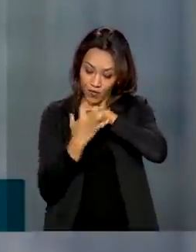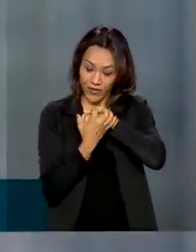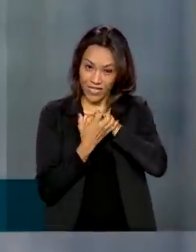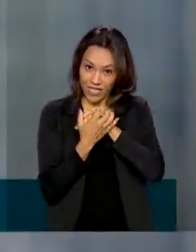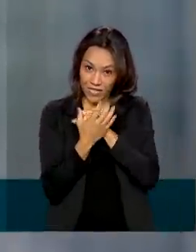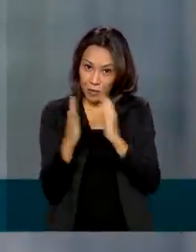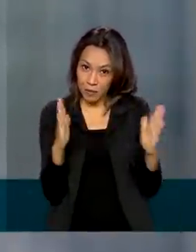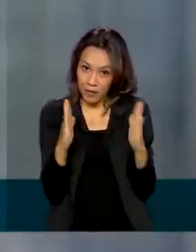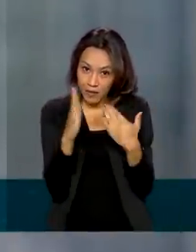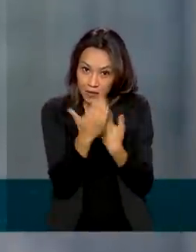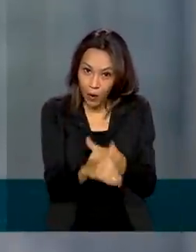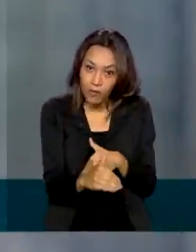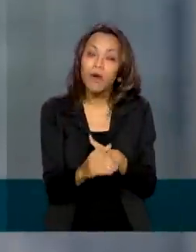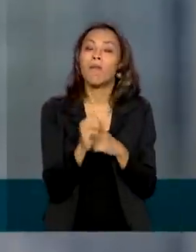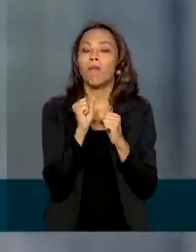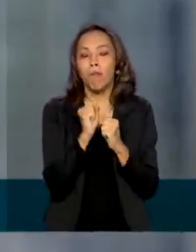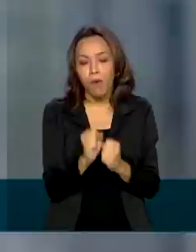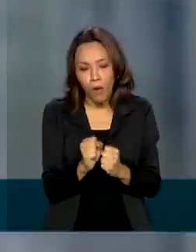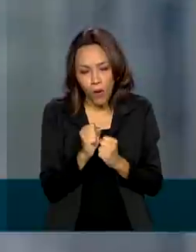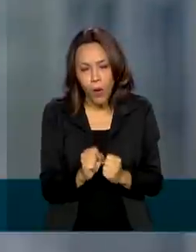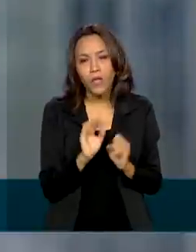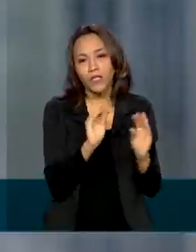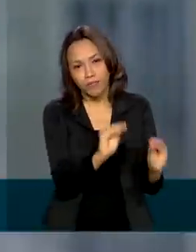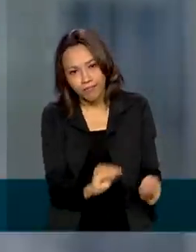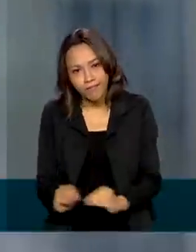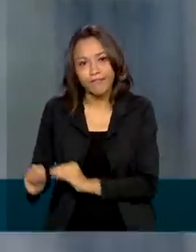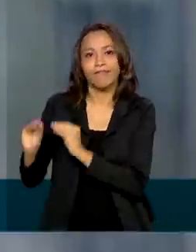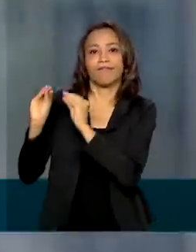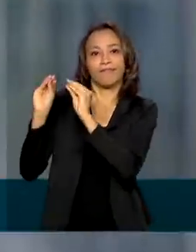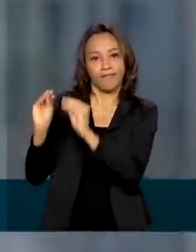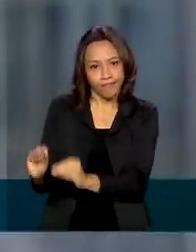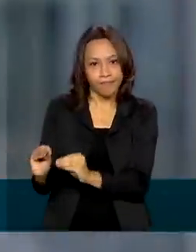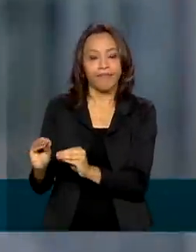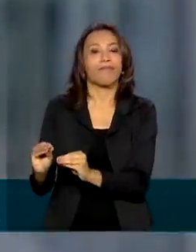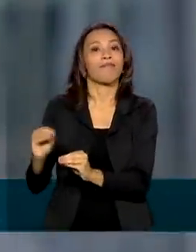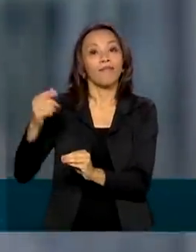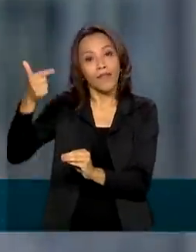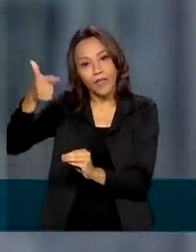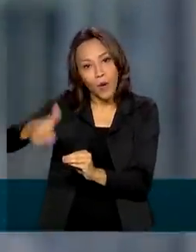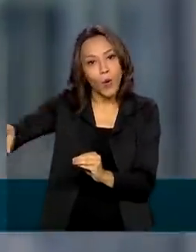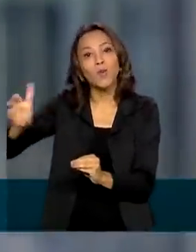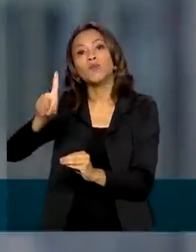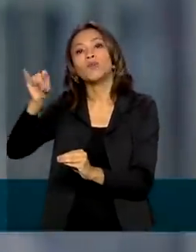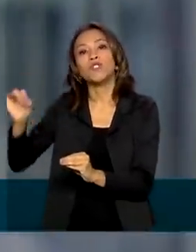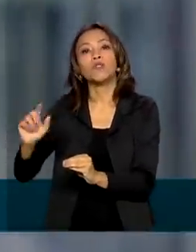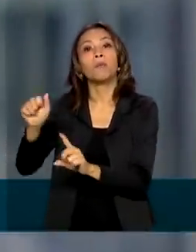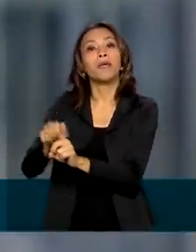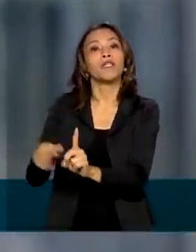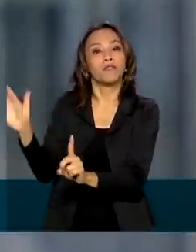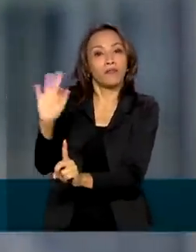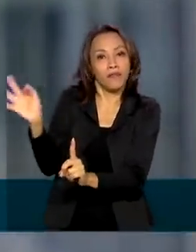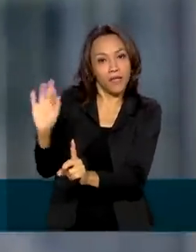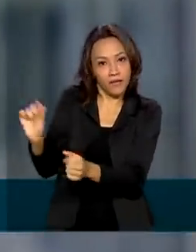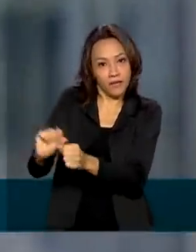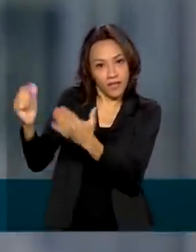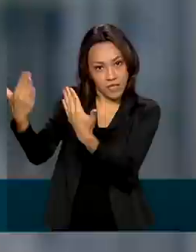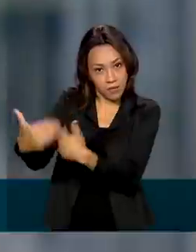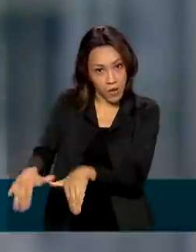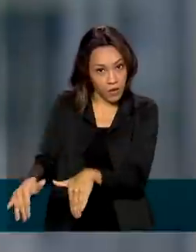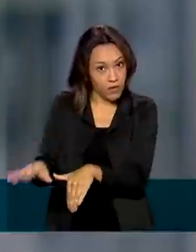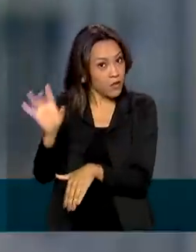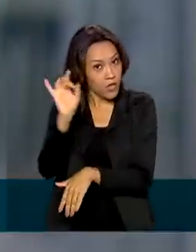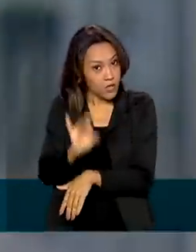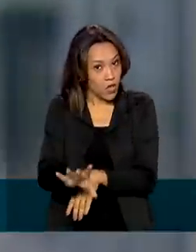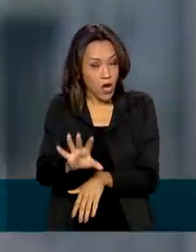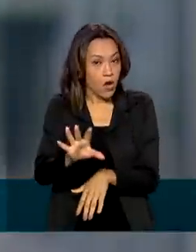vai poder adiar a realização do exame e participar da reaplicação em fevereiro. E isso não vale apenas para